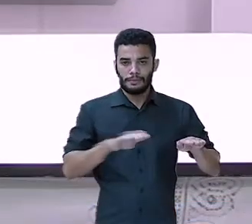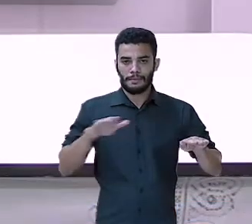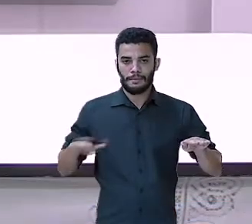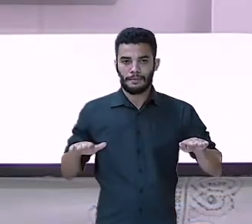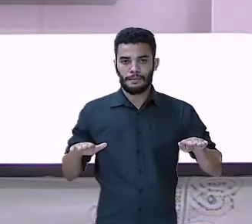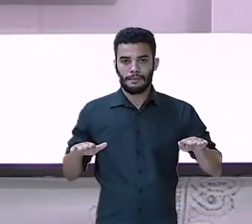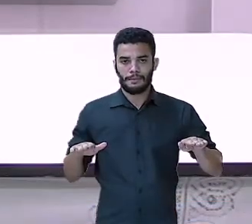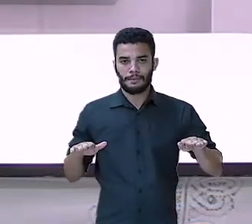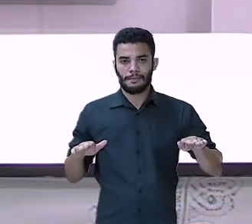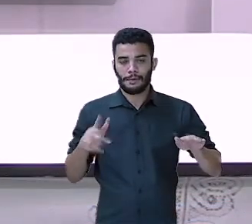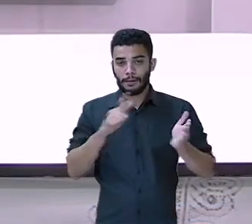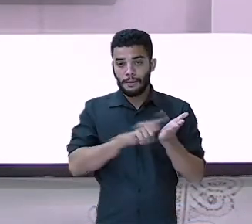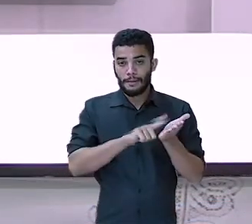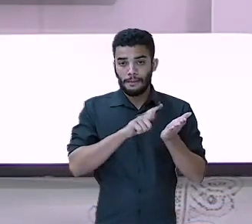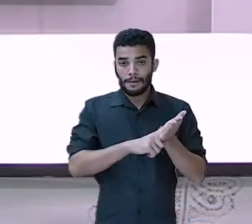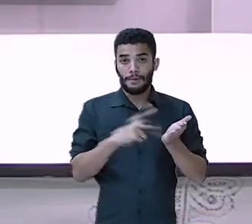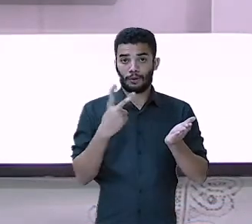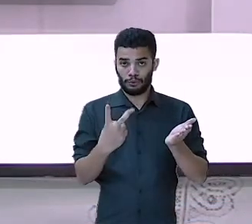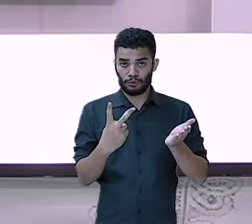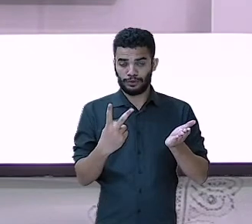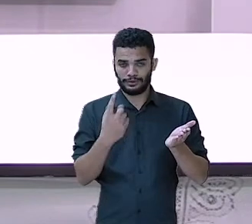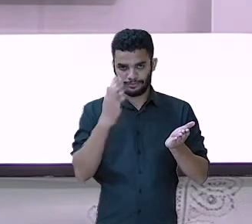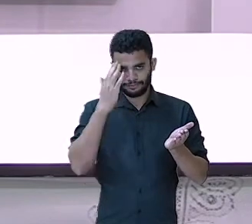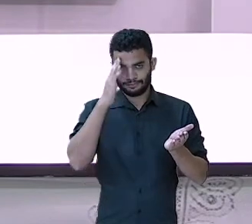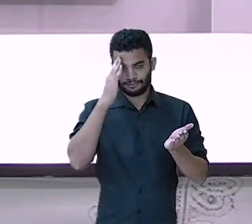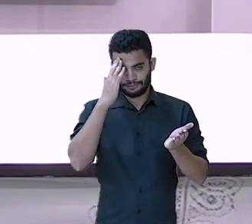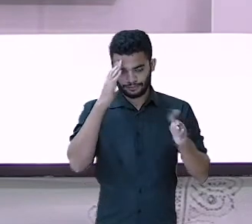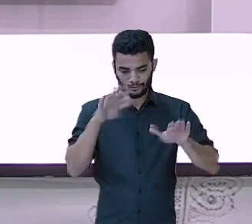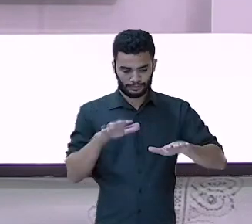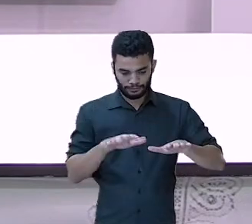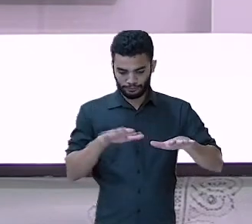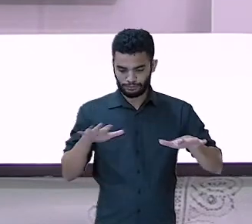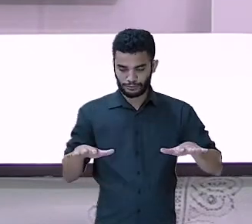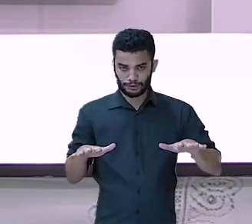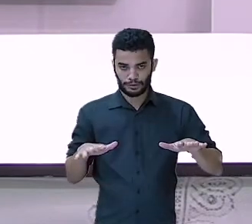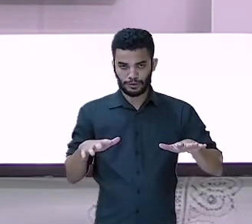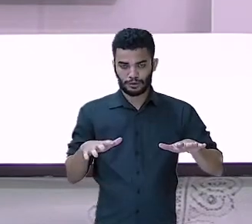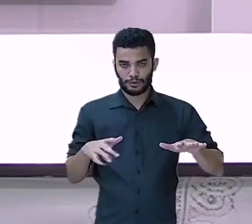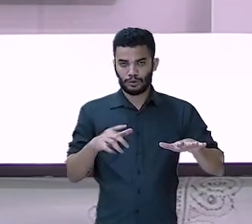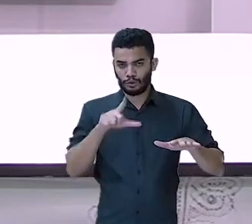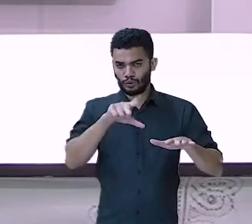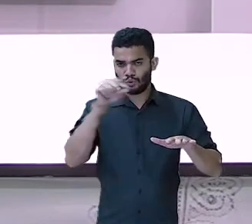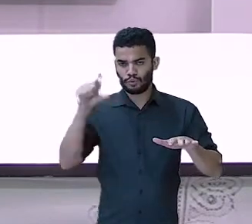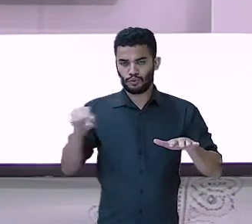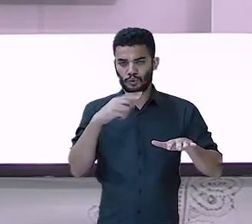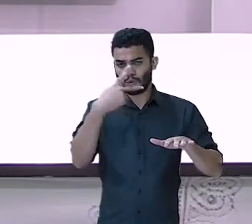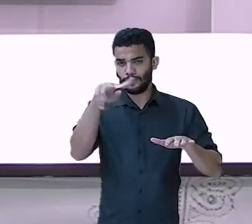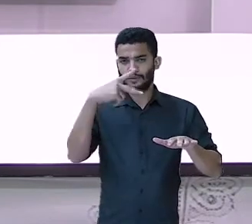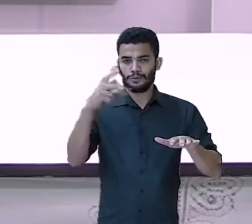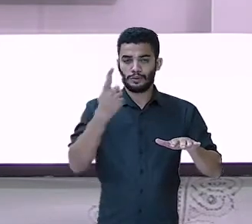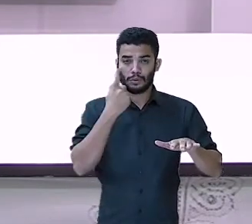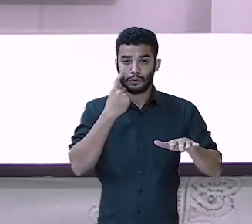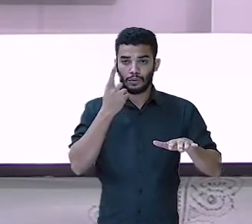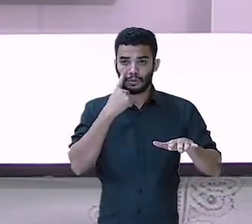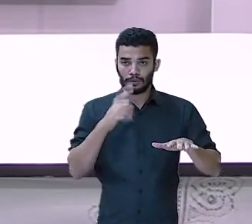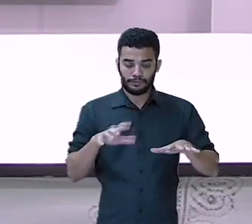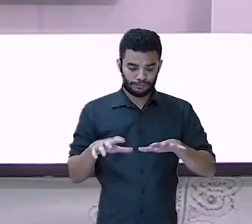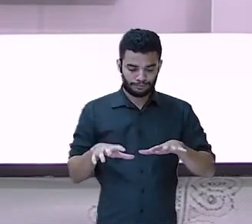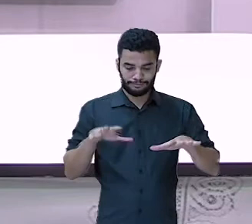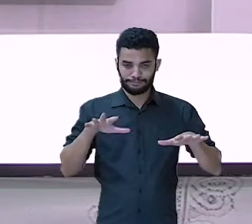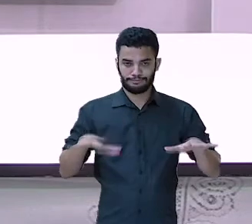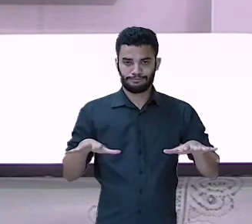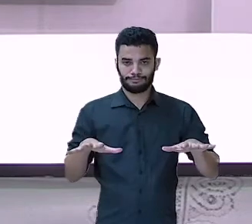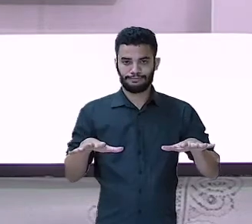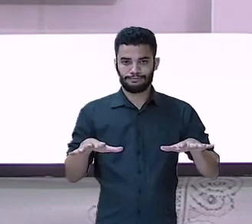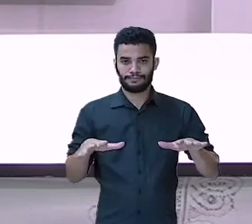Porque uma é muito grande, mas se você quiser fazer maior, não tem problema. Então, meia para mim, a metade